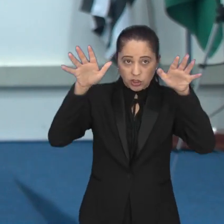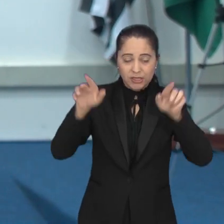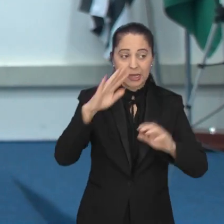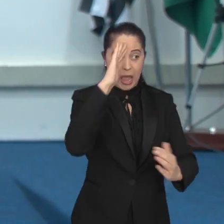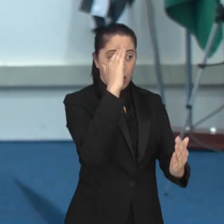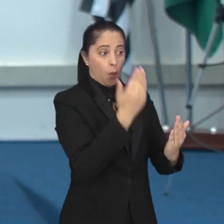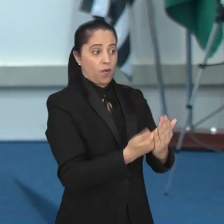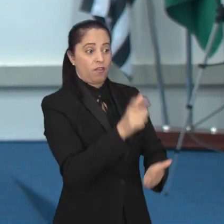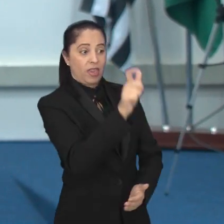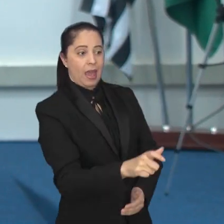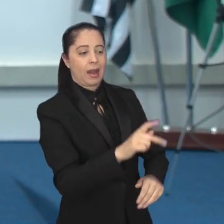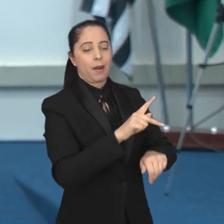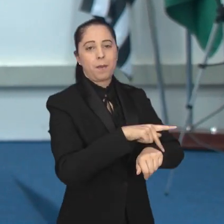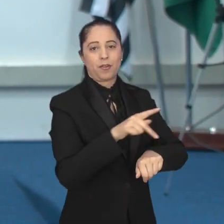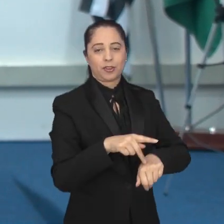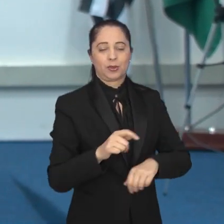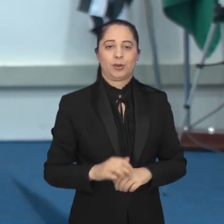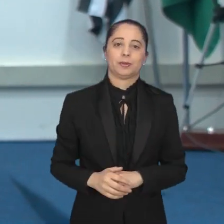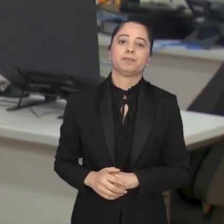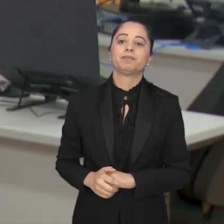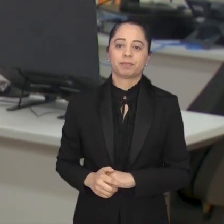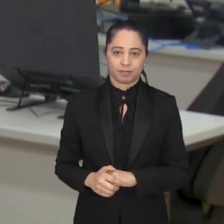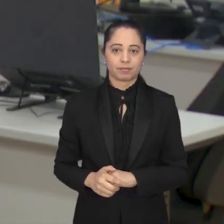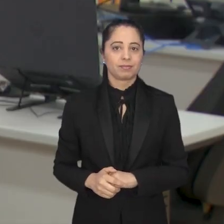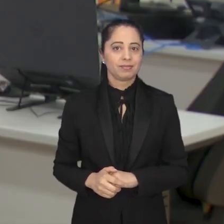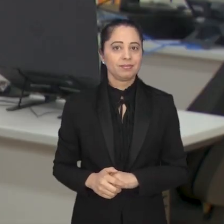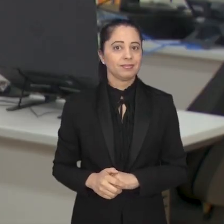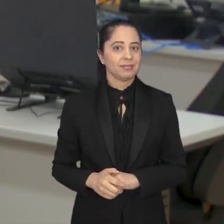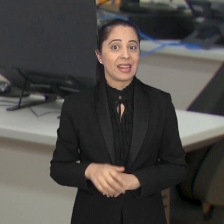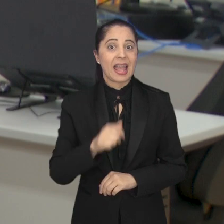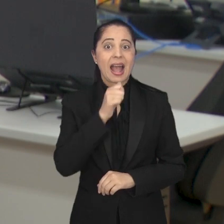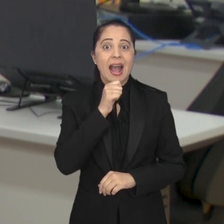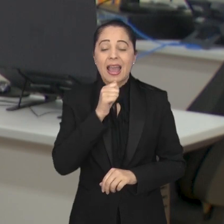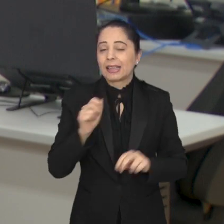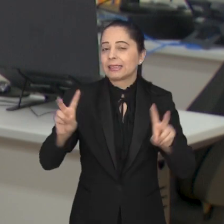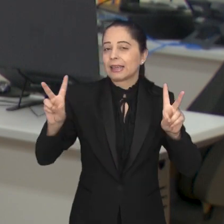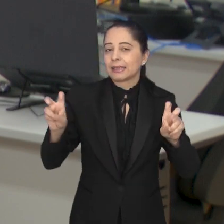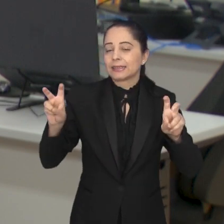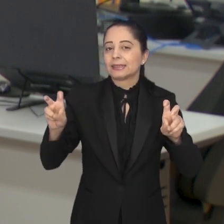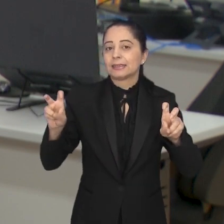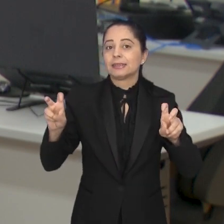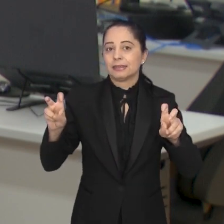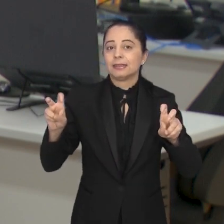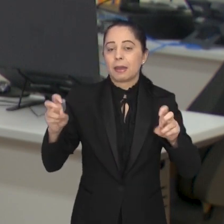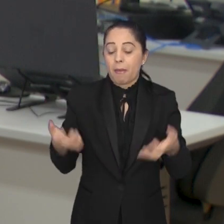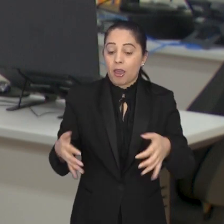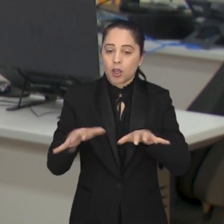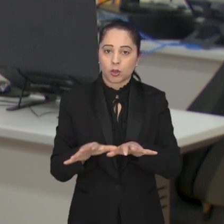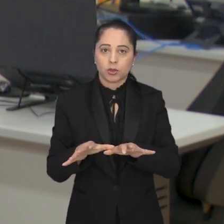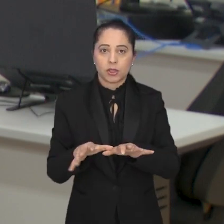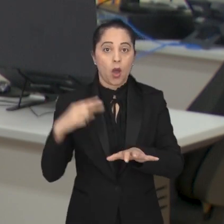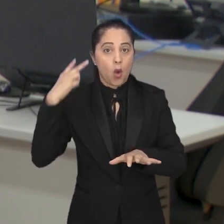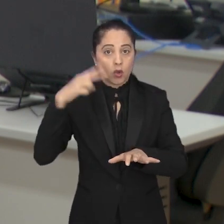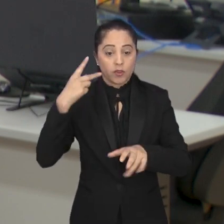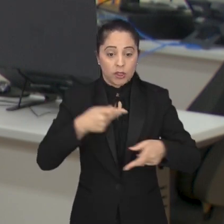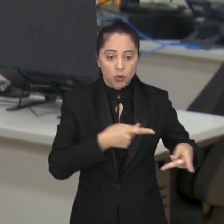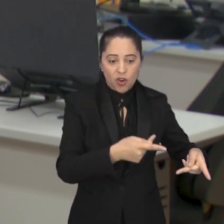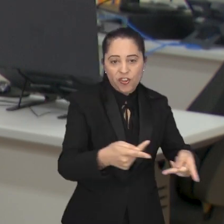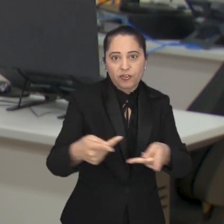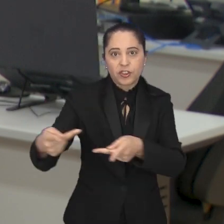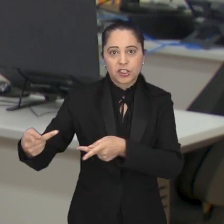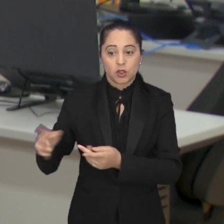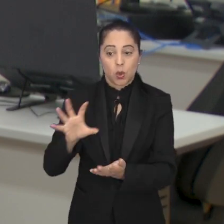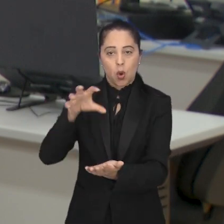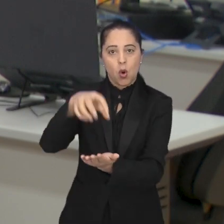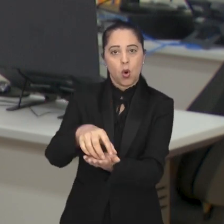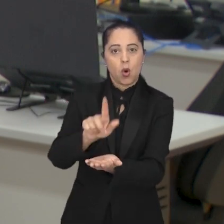ganhar confiança do professor, então é fundamental. E ainda no tema da inclusão, vereadores fizeram uma visita na nova sede do Gaia.